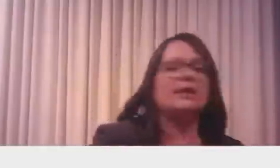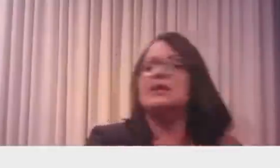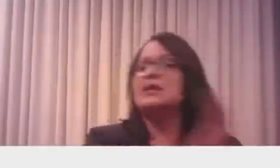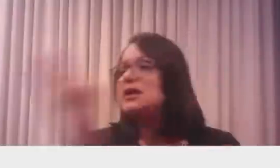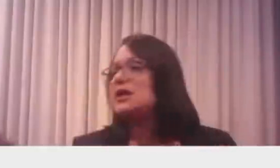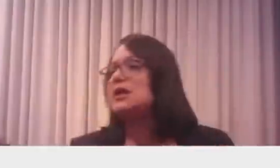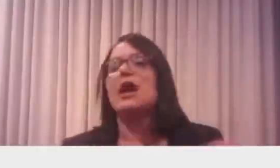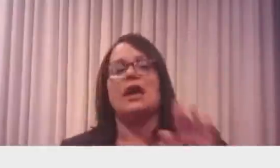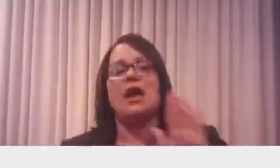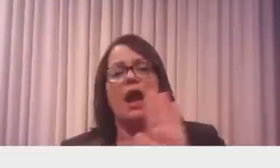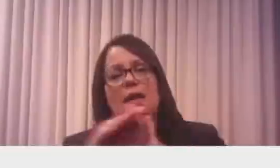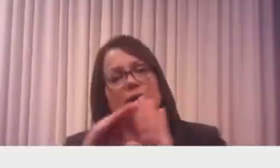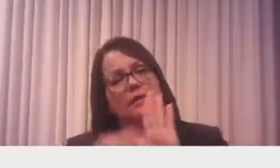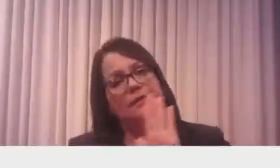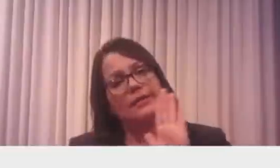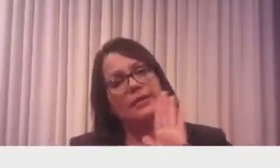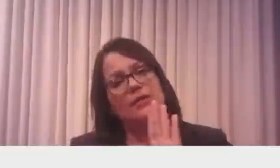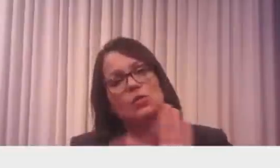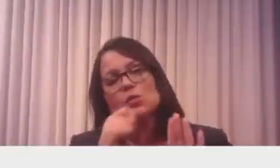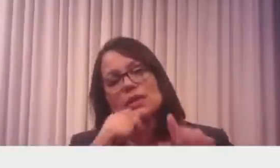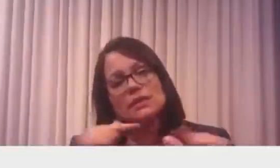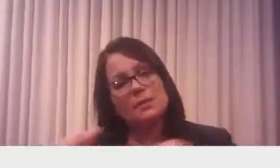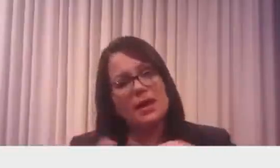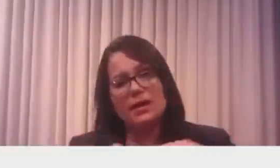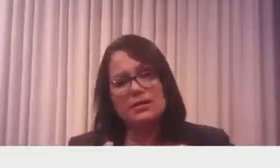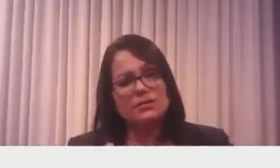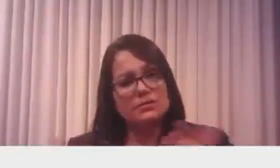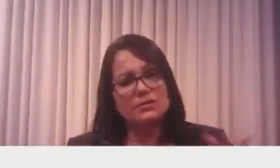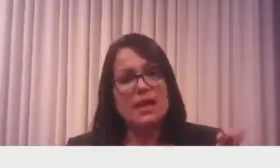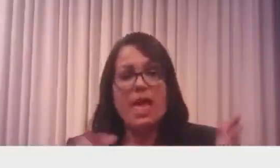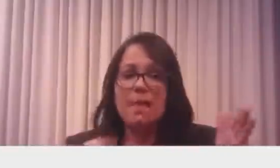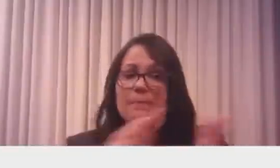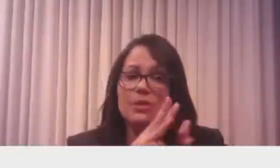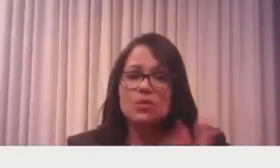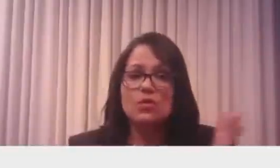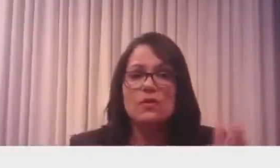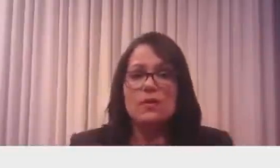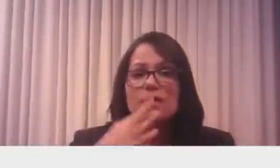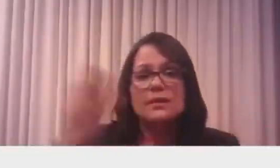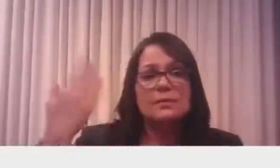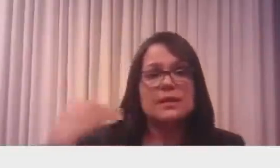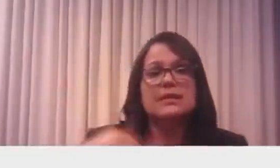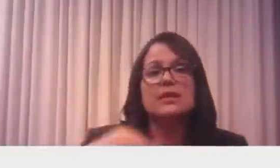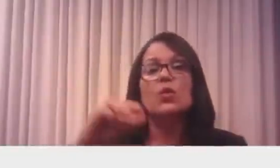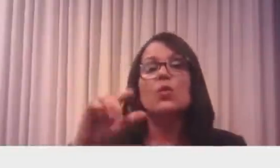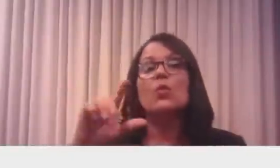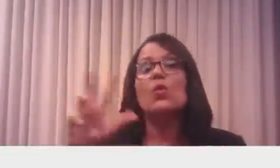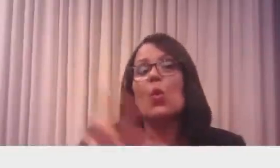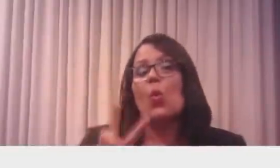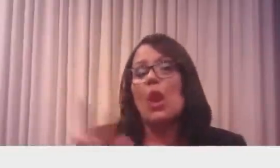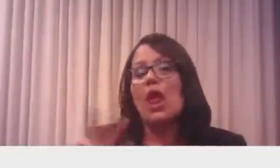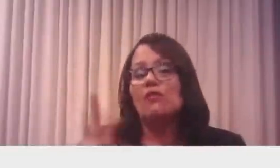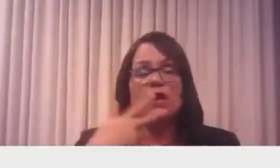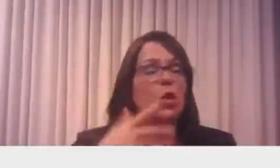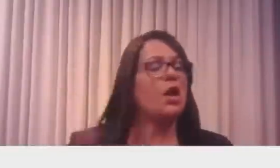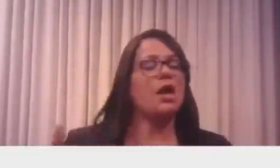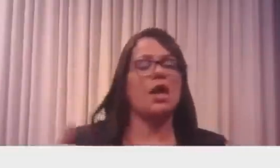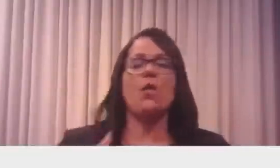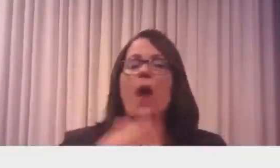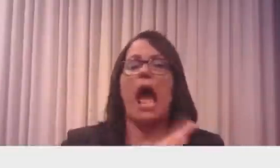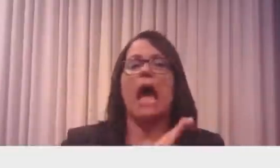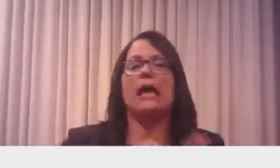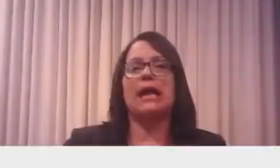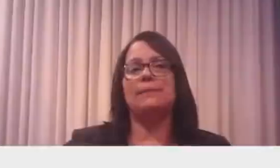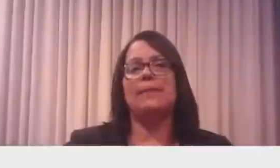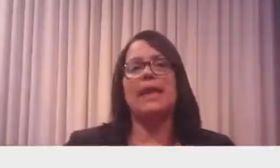desempregados. É questão de metodologia. Você lembra lá atrás quando o Lula falou que acabou com a pobreza do Brasil? Um decreto numa canetada.